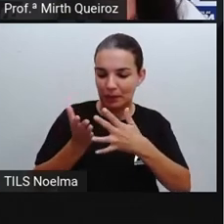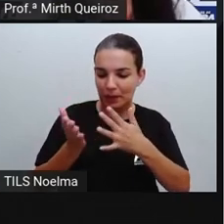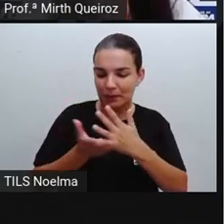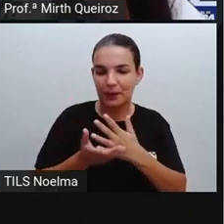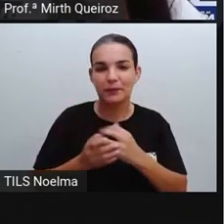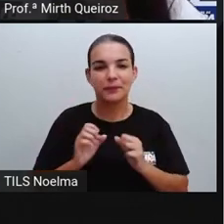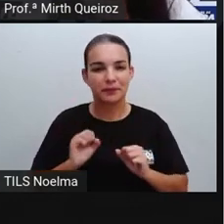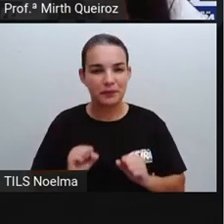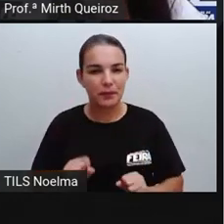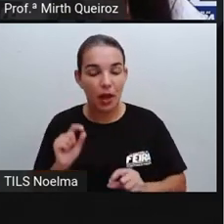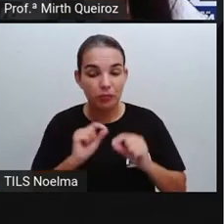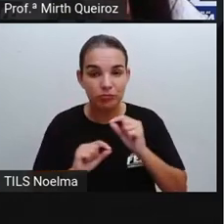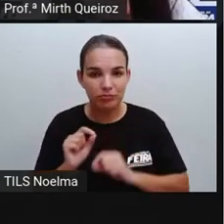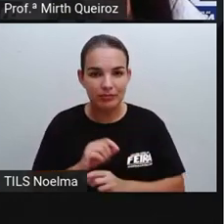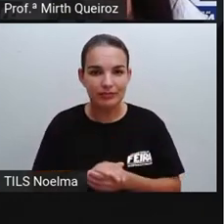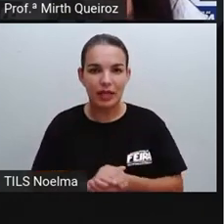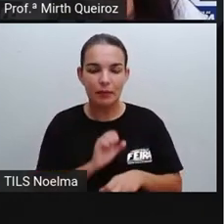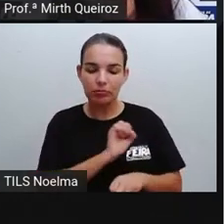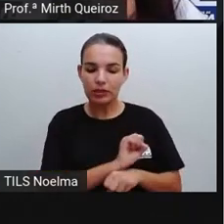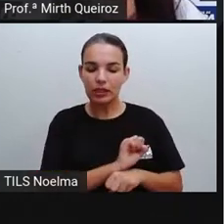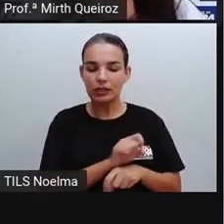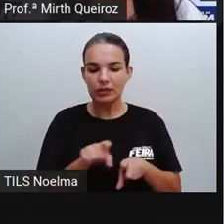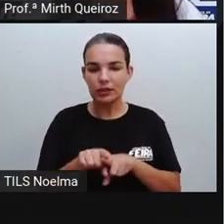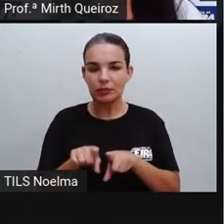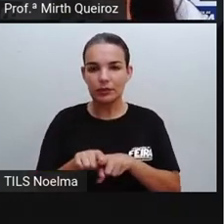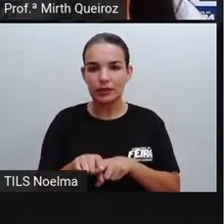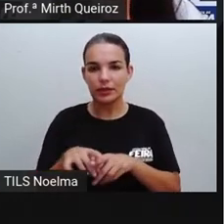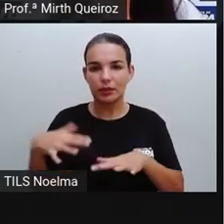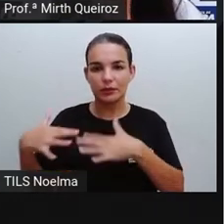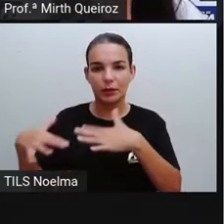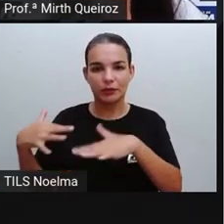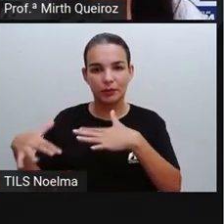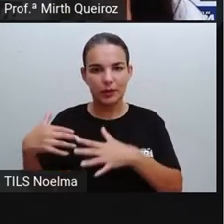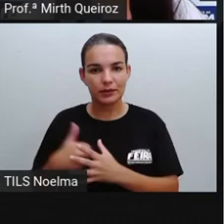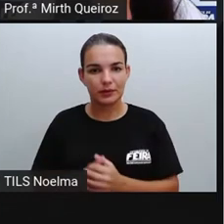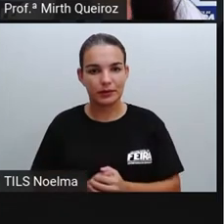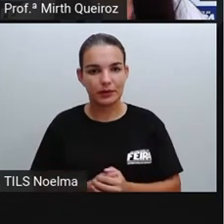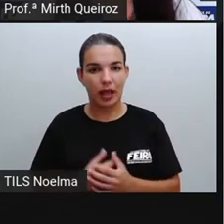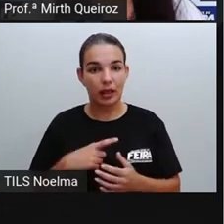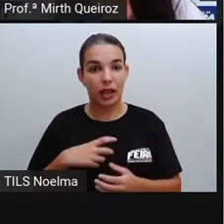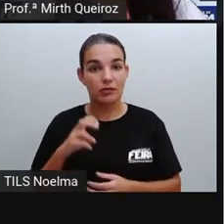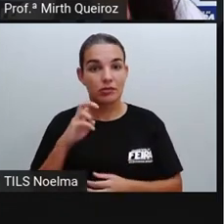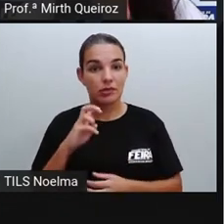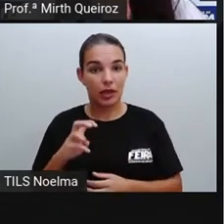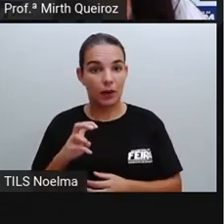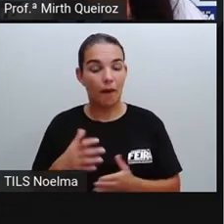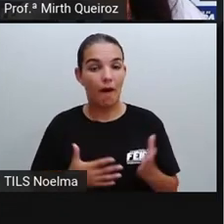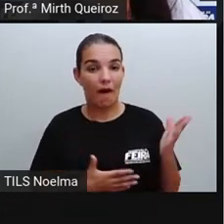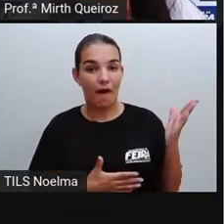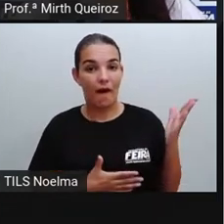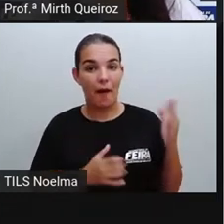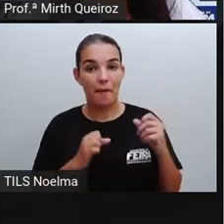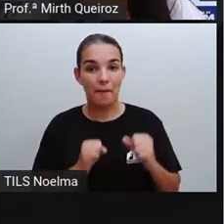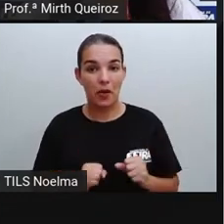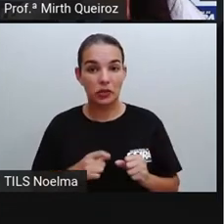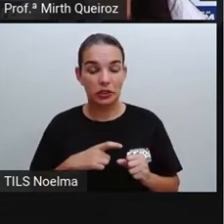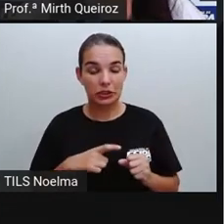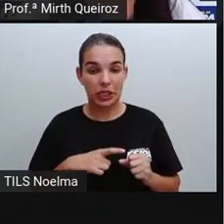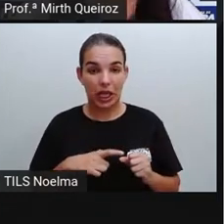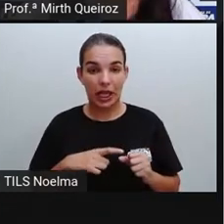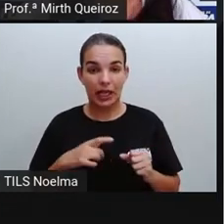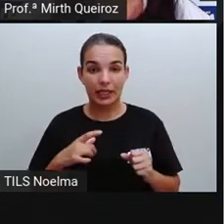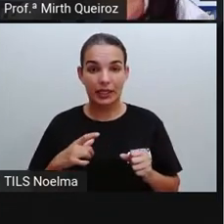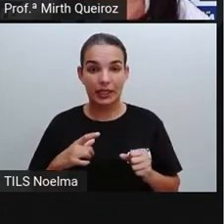ou estáticos. E nós temos cinco tipos de infográficos, que ele pode vir tanto na forma